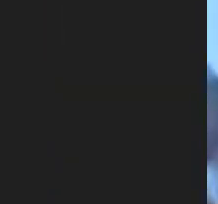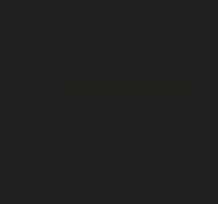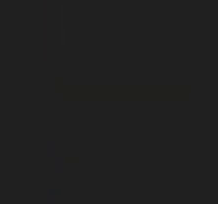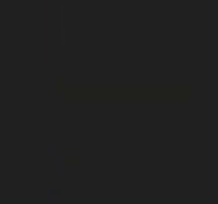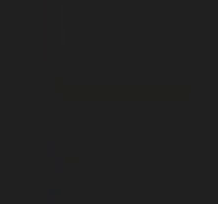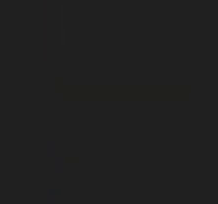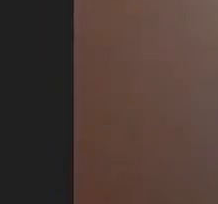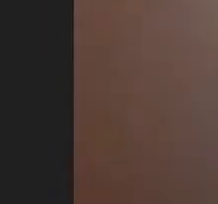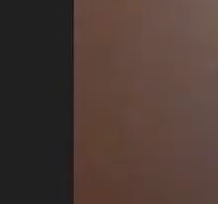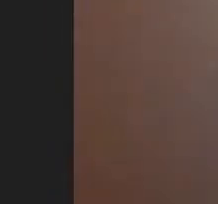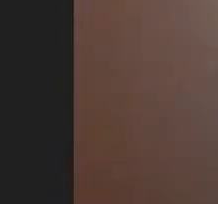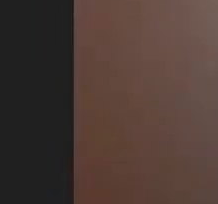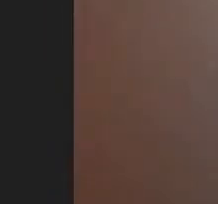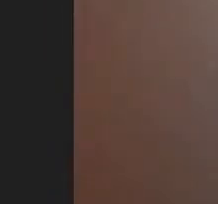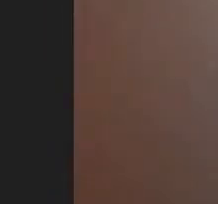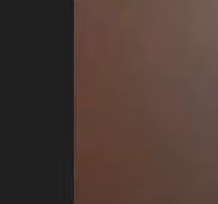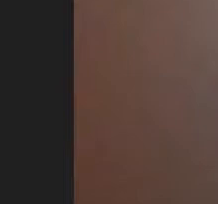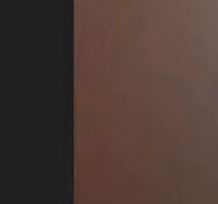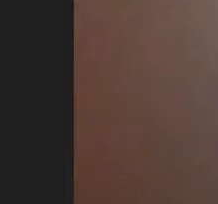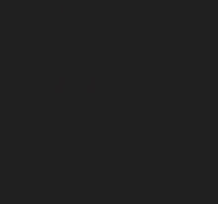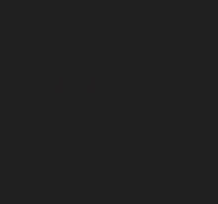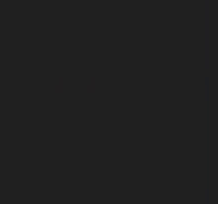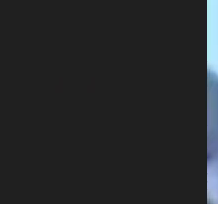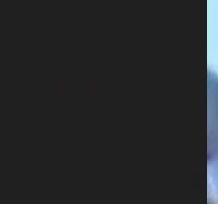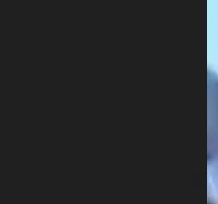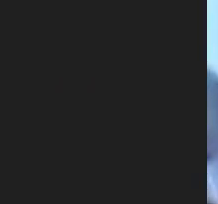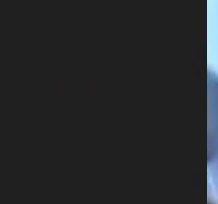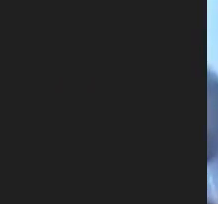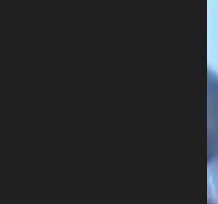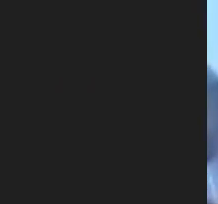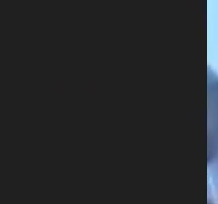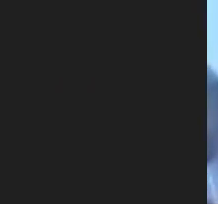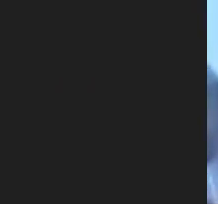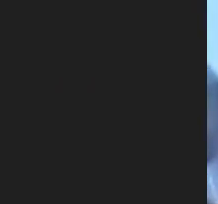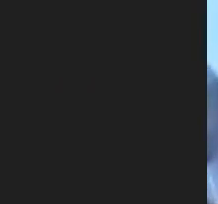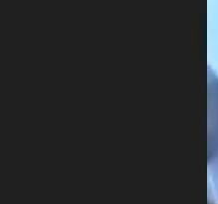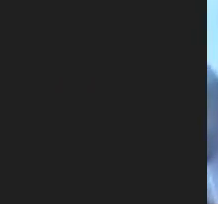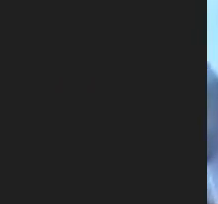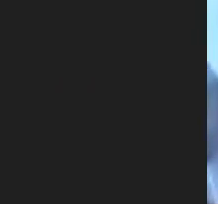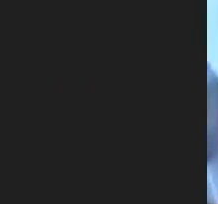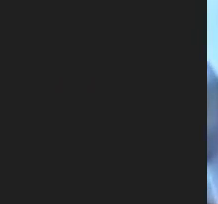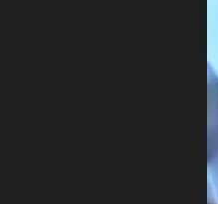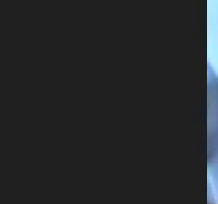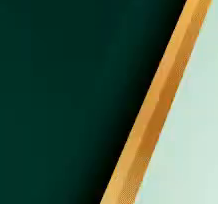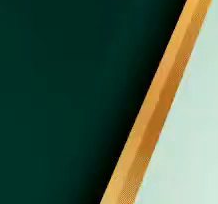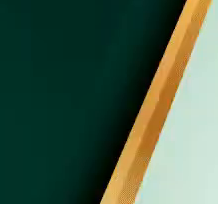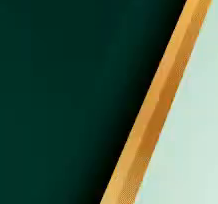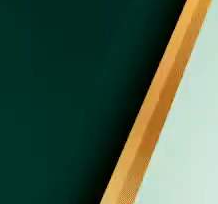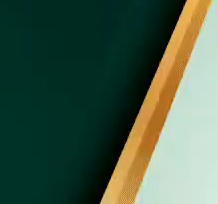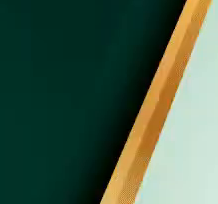Colegas Parabéns Parabéns Parabéns Parabéns Por fim, não se está indo a aparecer.